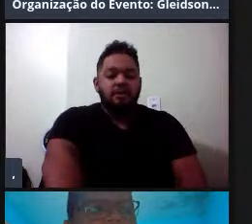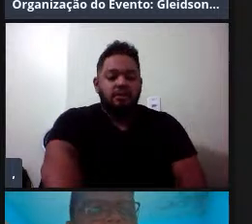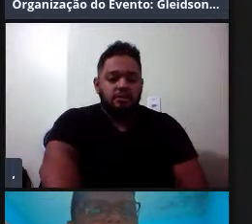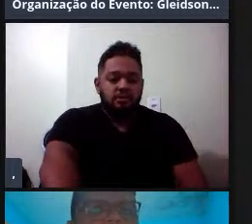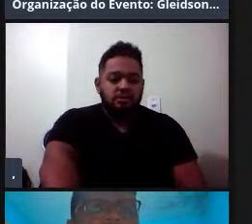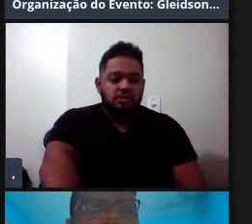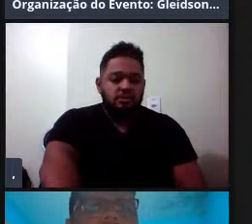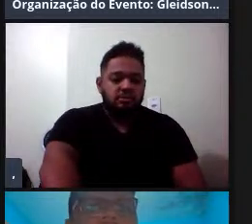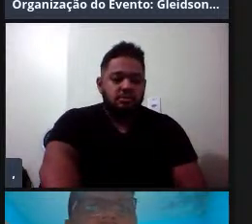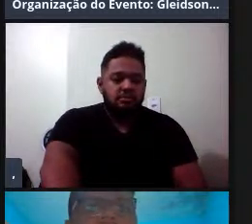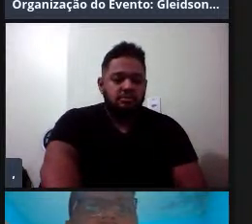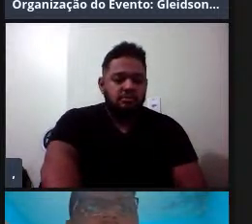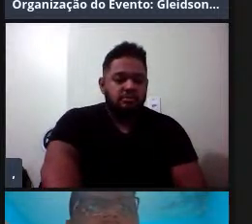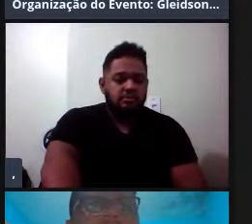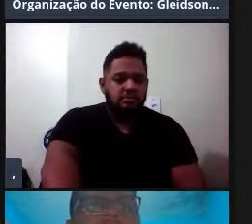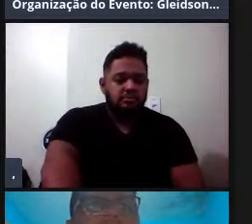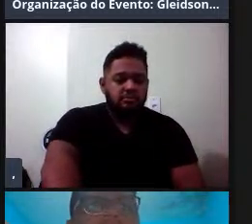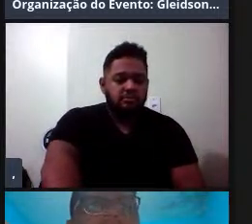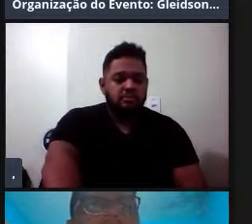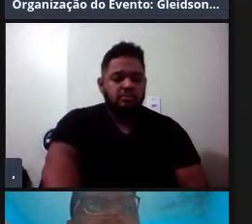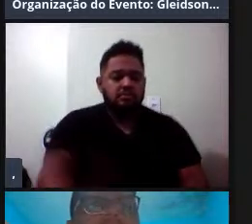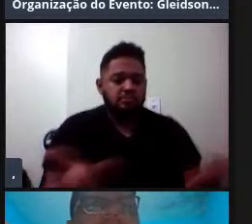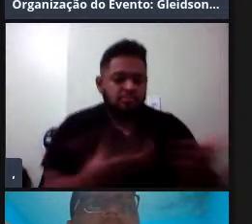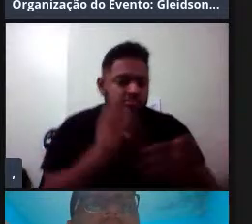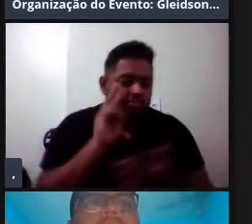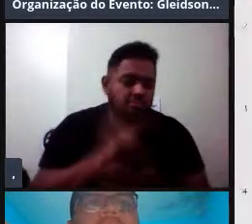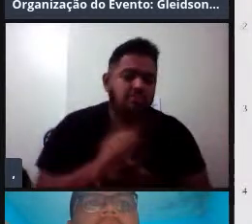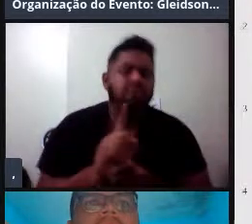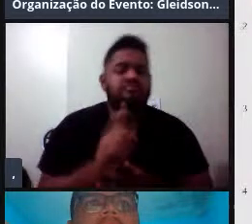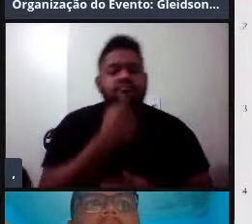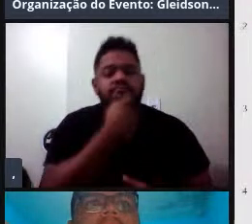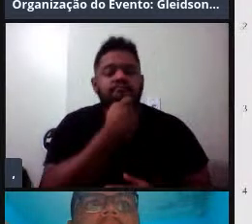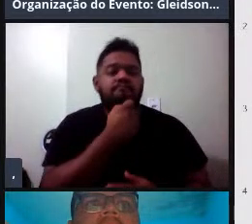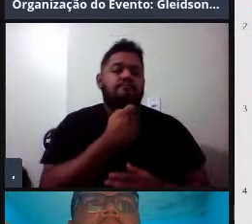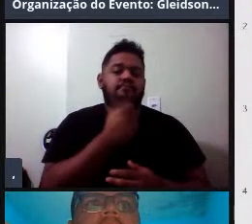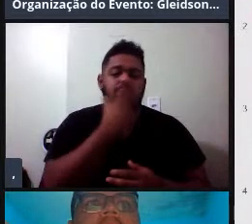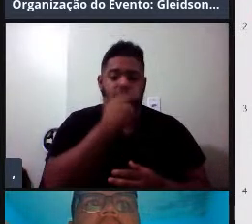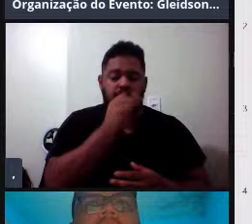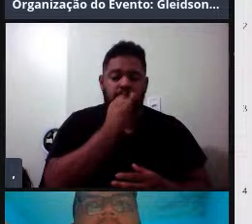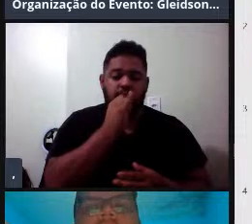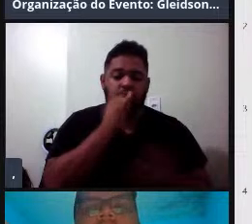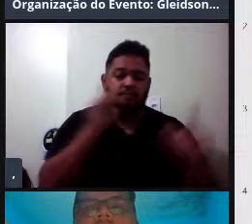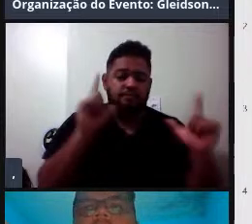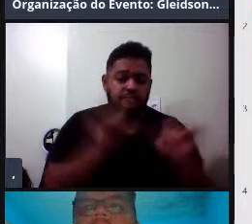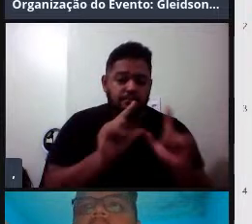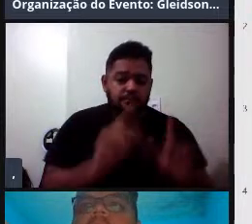Ainda não. a gente tá vendo... A gente tá vendo como ela deveria ser apresentada para o senhor.